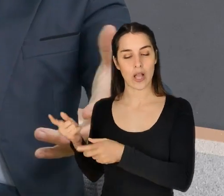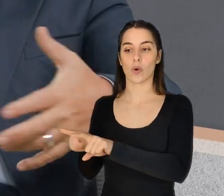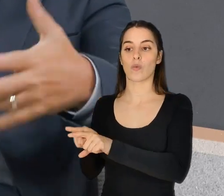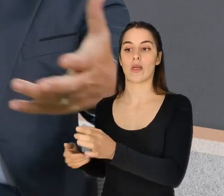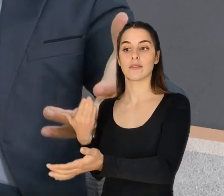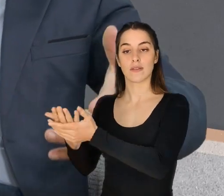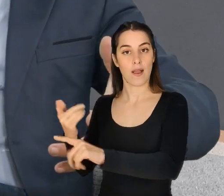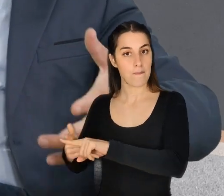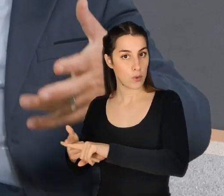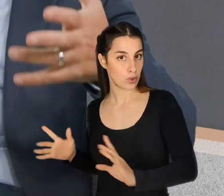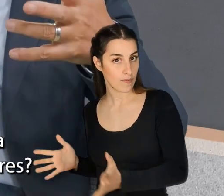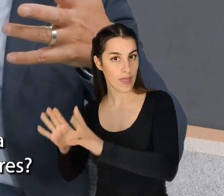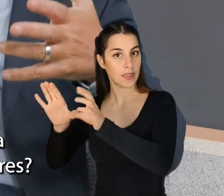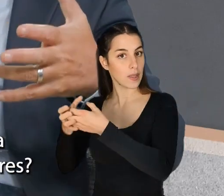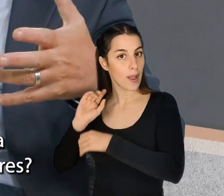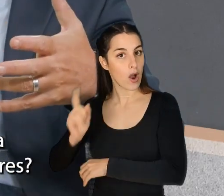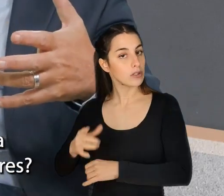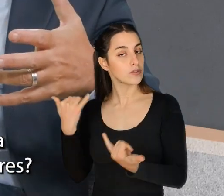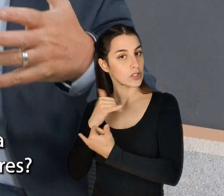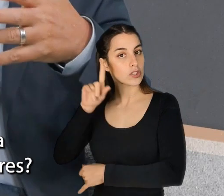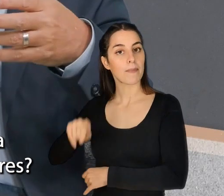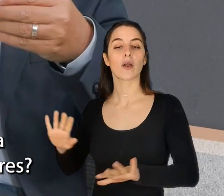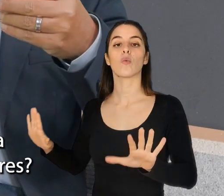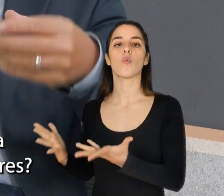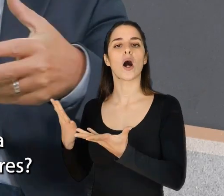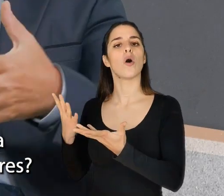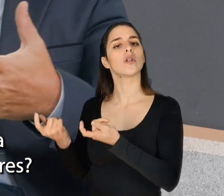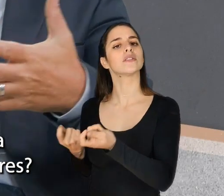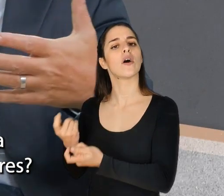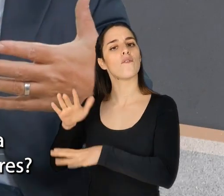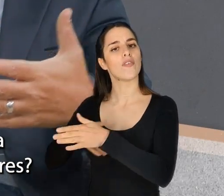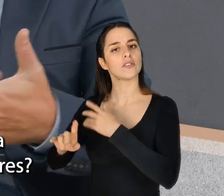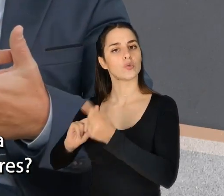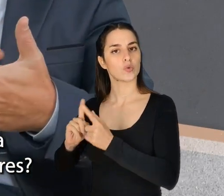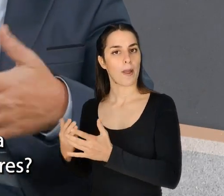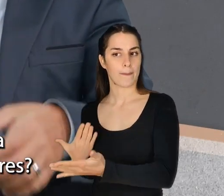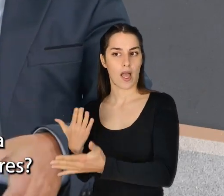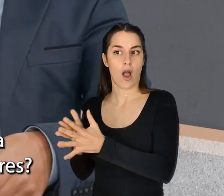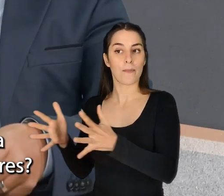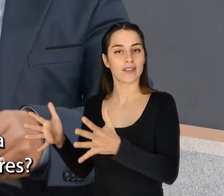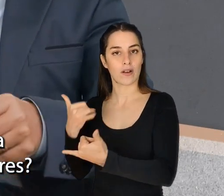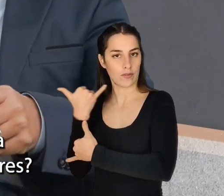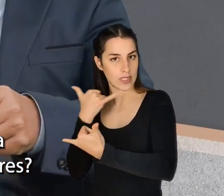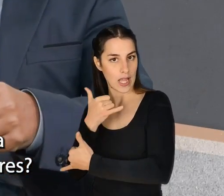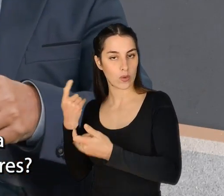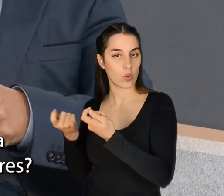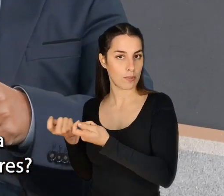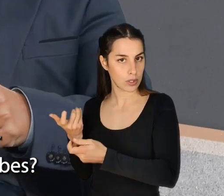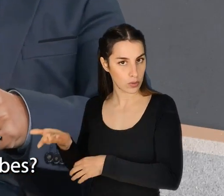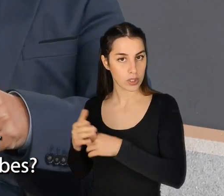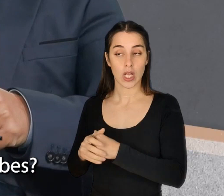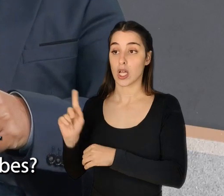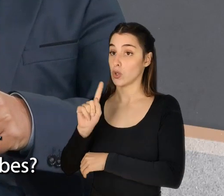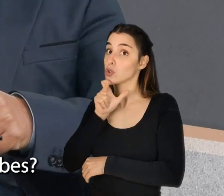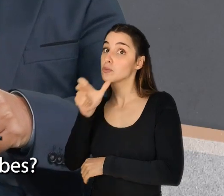as suas equipas motivadas e felizes, qual é o papel da organização para aumentar a felicidade dos colaboradores?